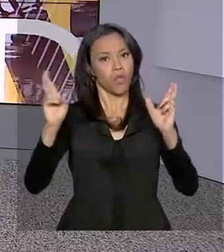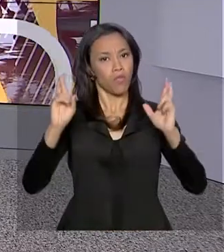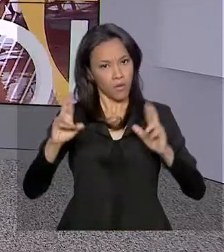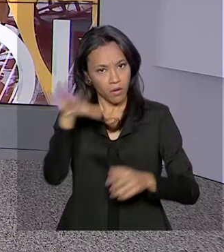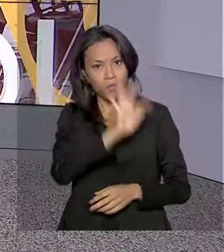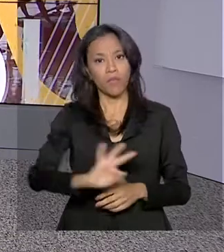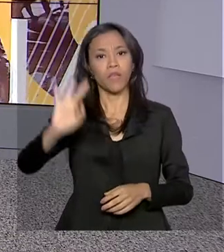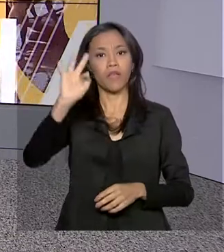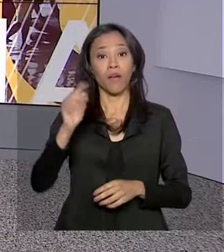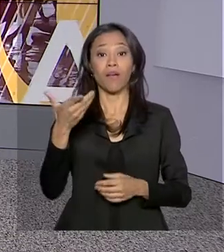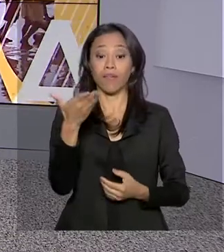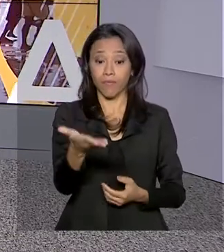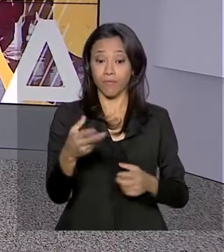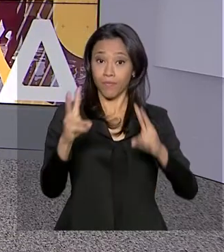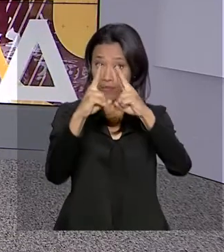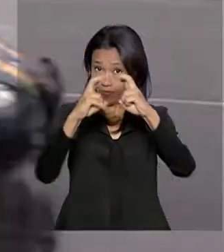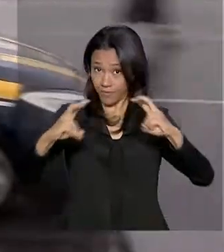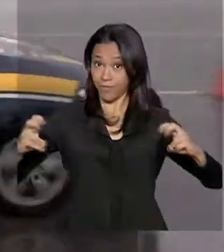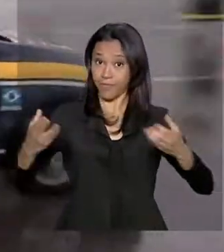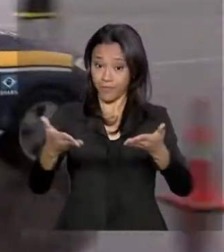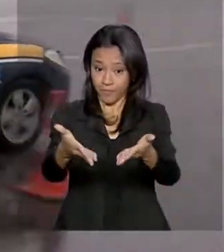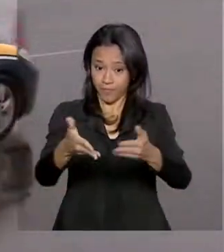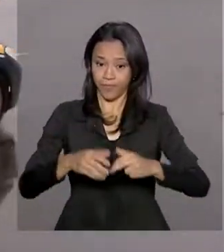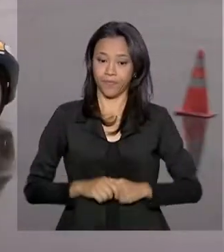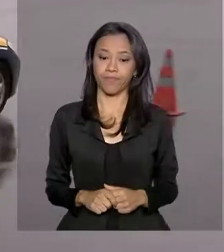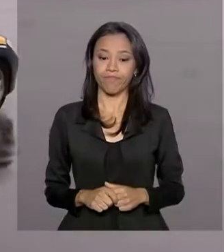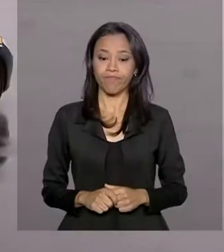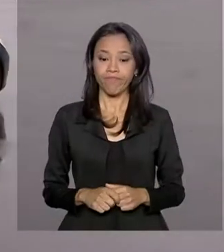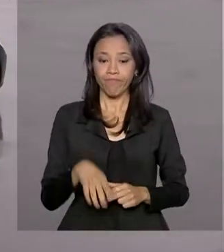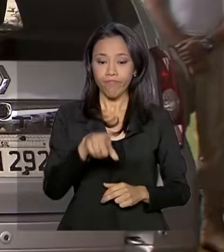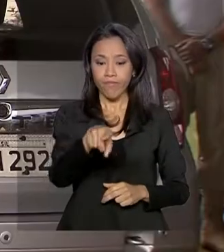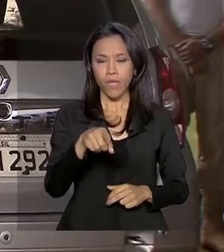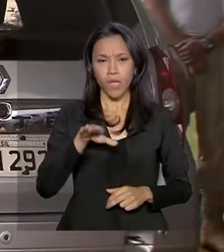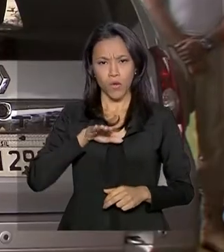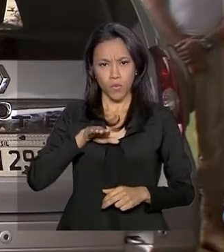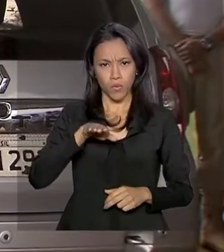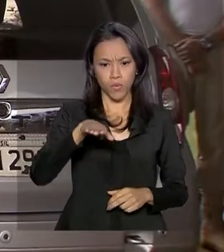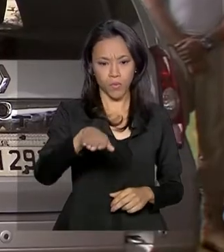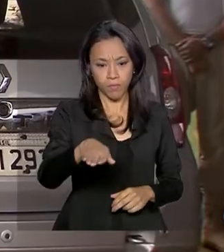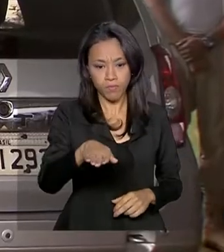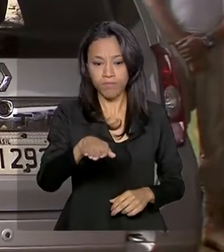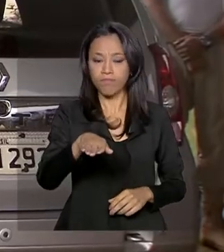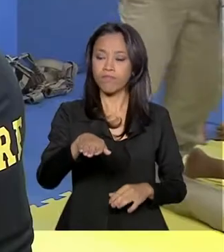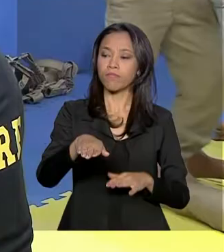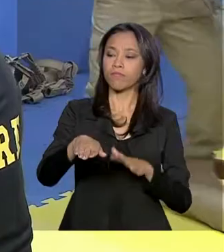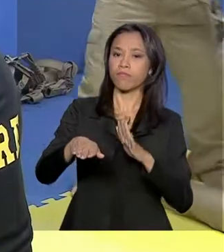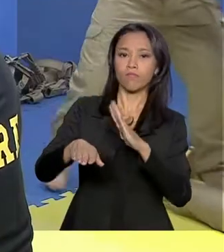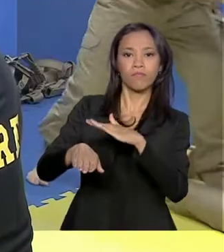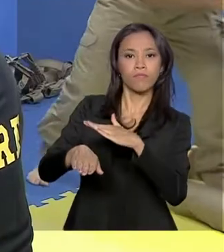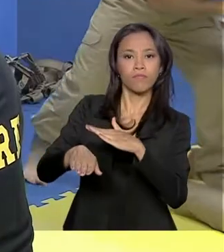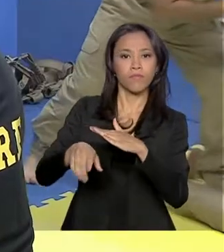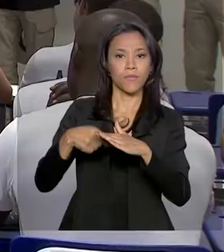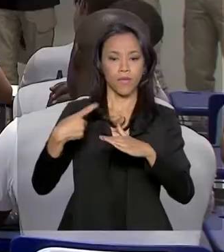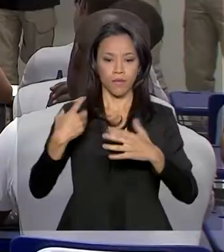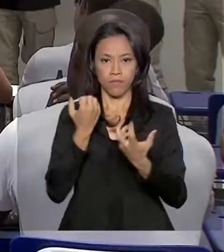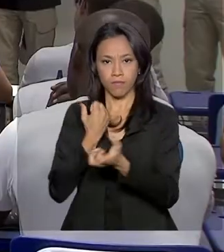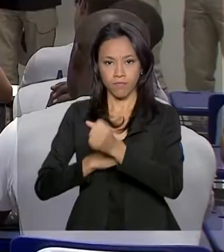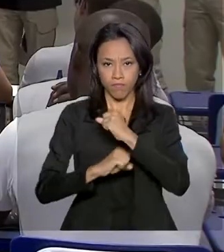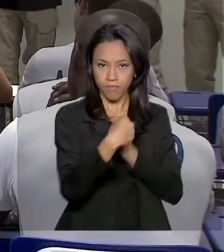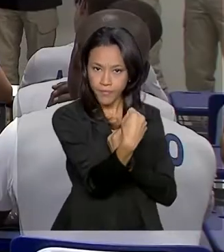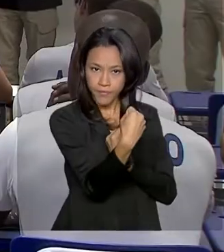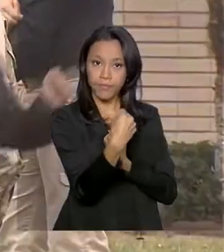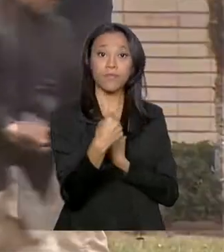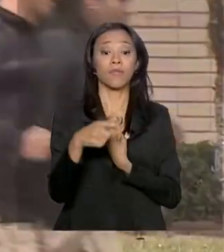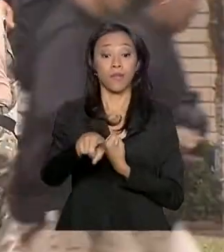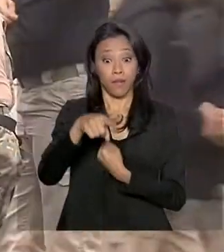Florianópolis. Condução veicular, abordagem de motoristas, defesa pessoal, aulas